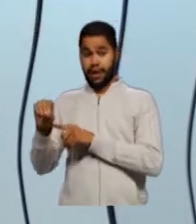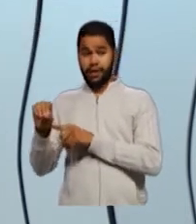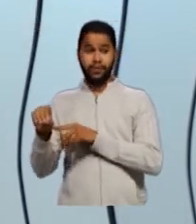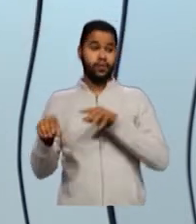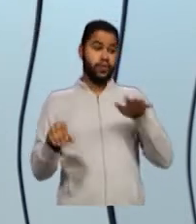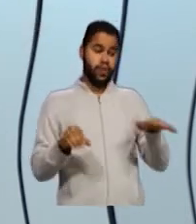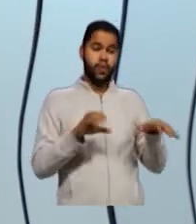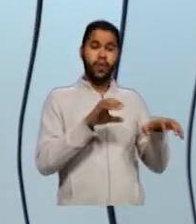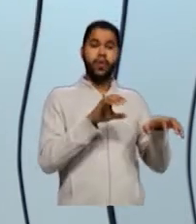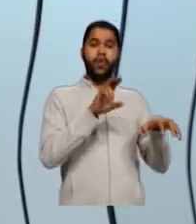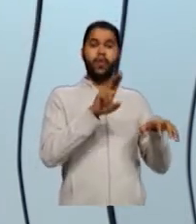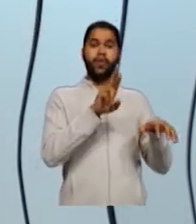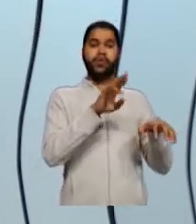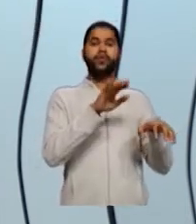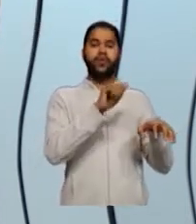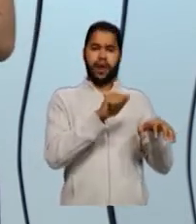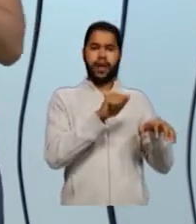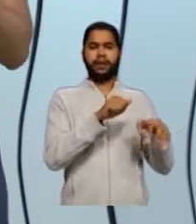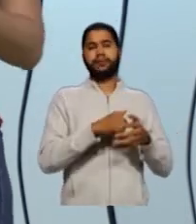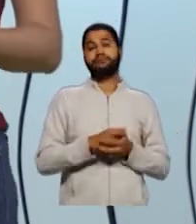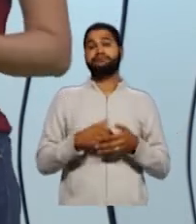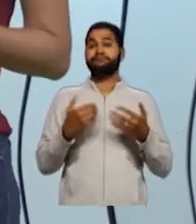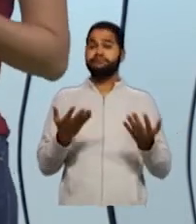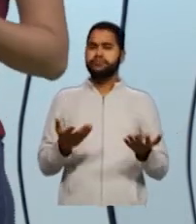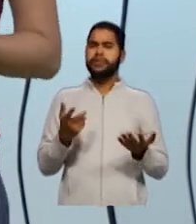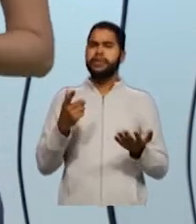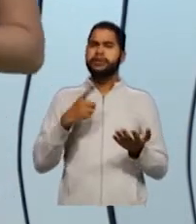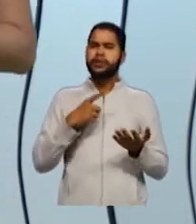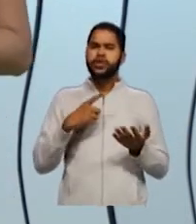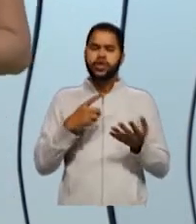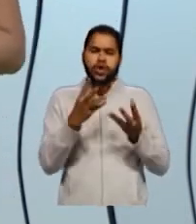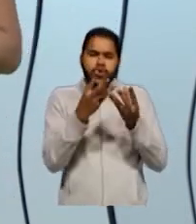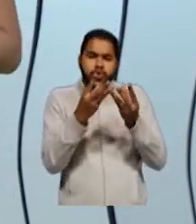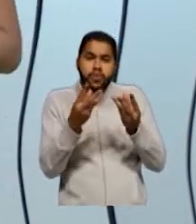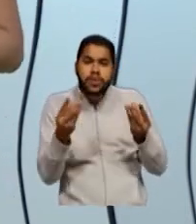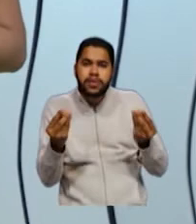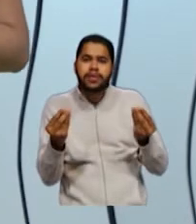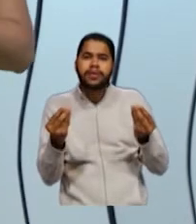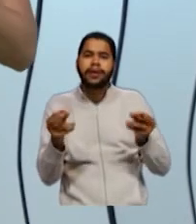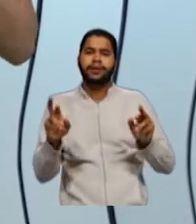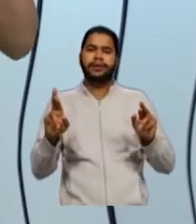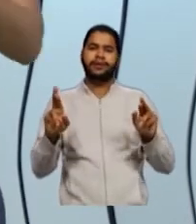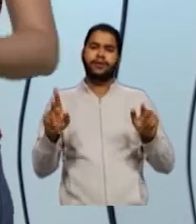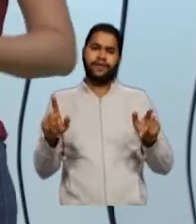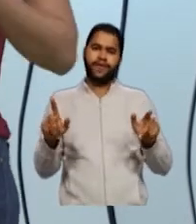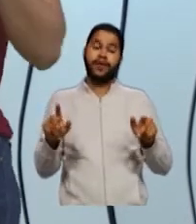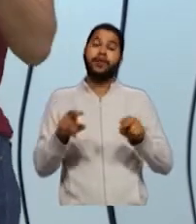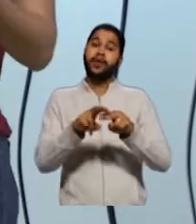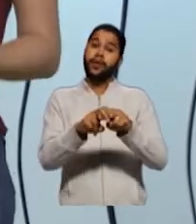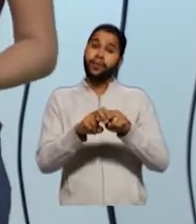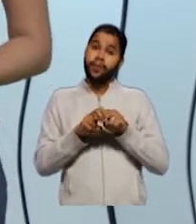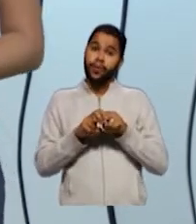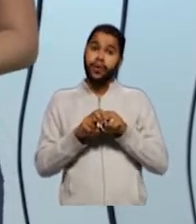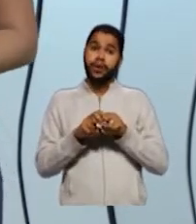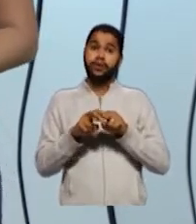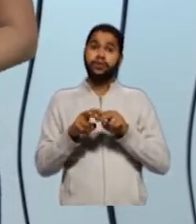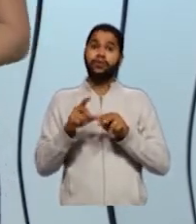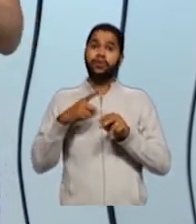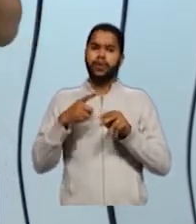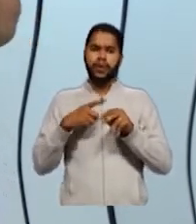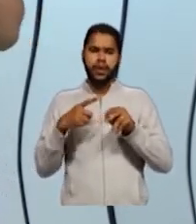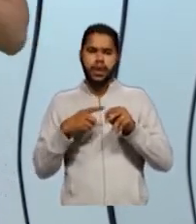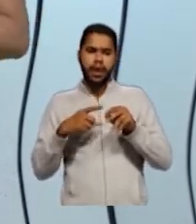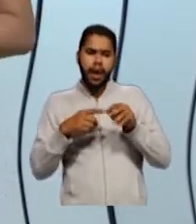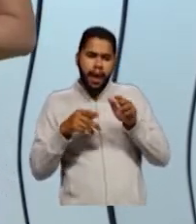e na ureia, que era orgânica. Então, eu tinha substâncias diferentes, a partir de propriedades diferentes,